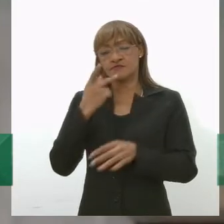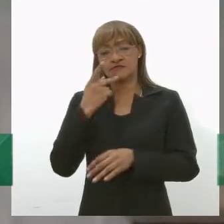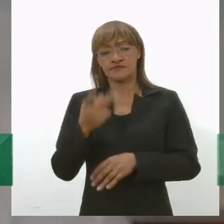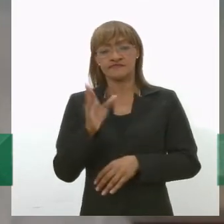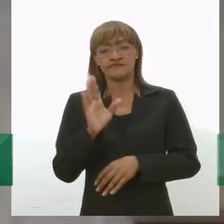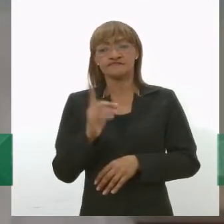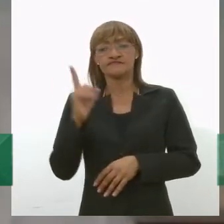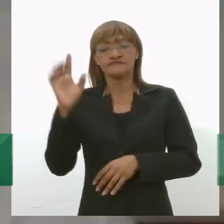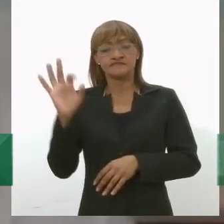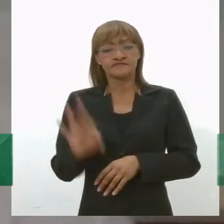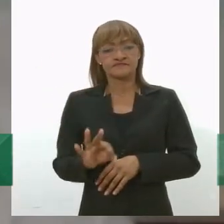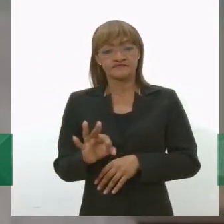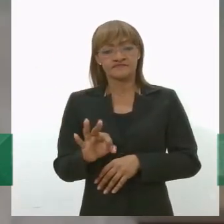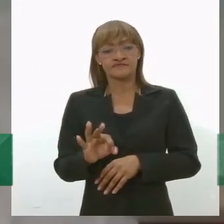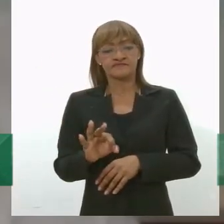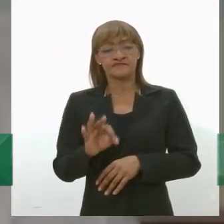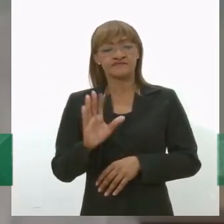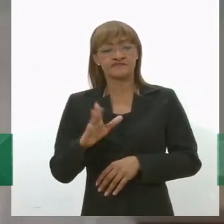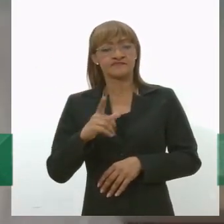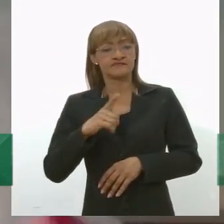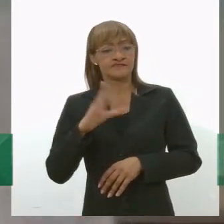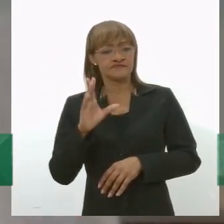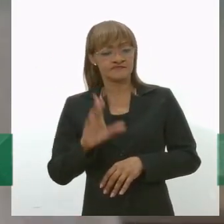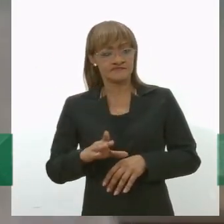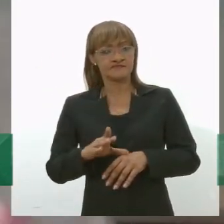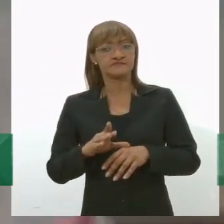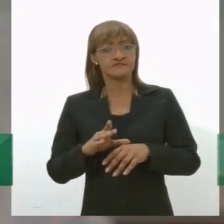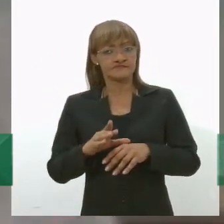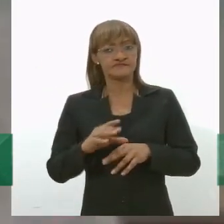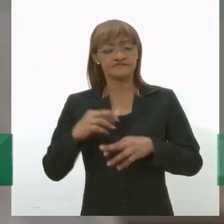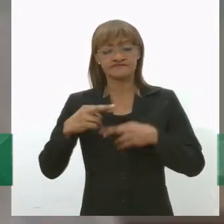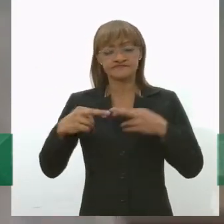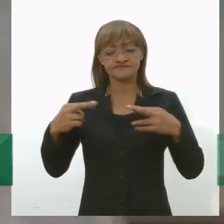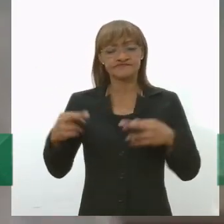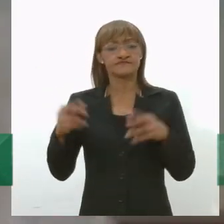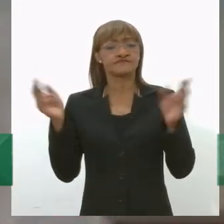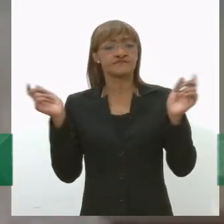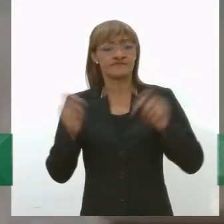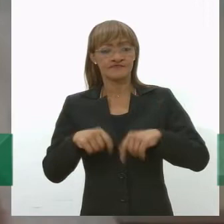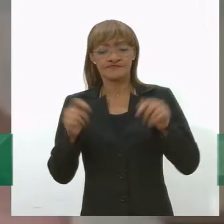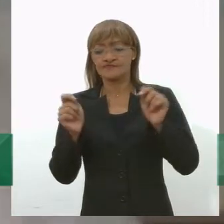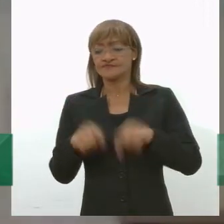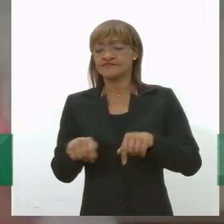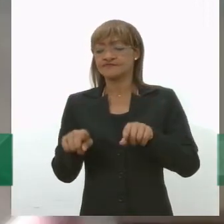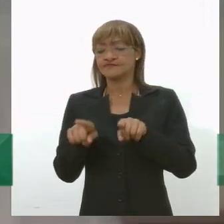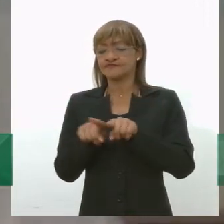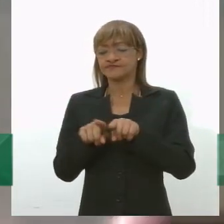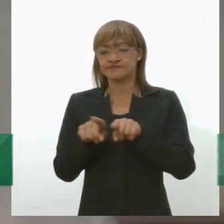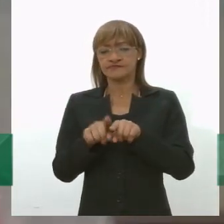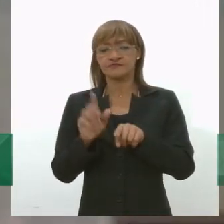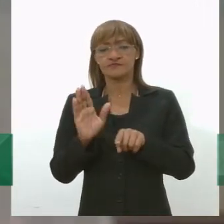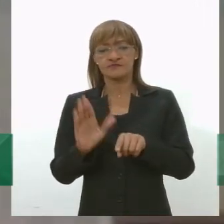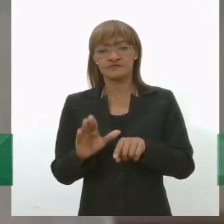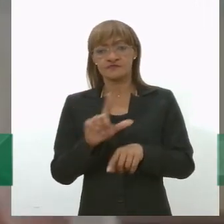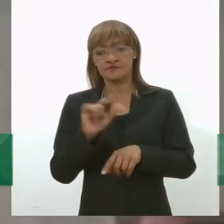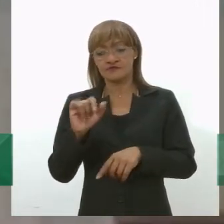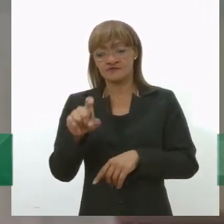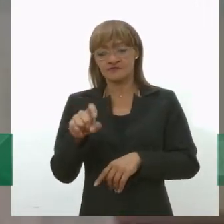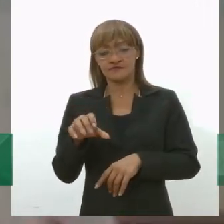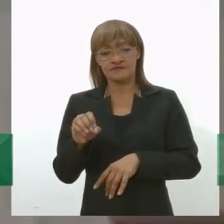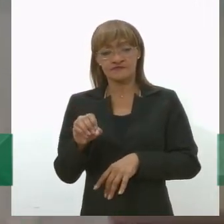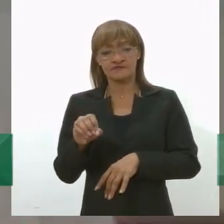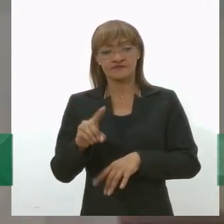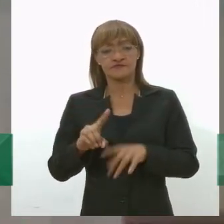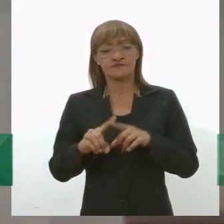gravimétrica do resíduo pode ser retornado para a reciclagem de resíduos inorgânicos, e hoje apenas a gente consegue